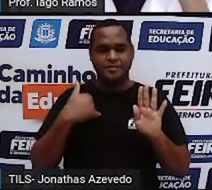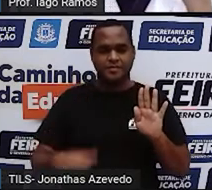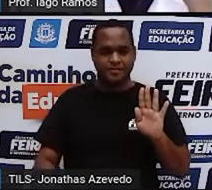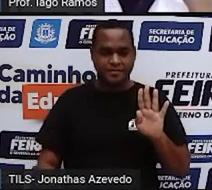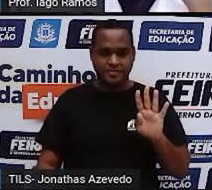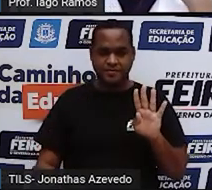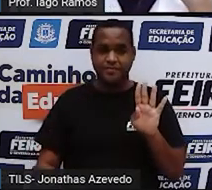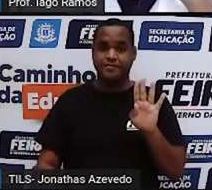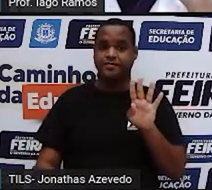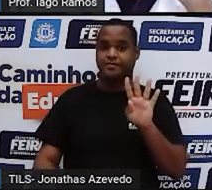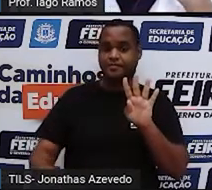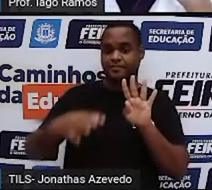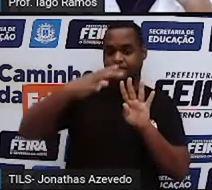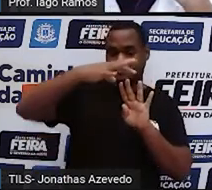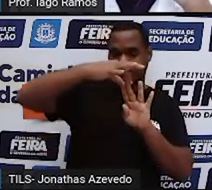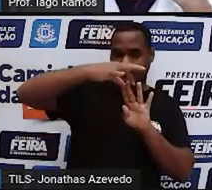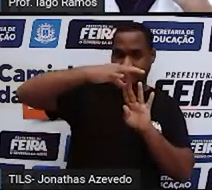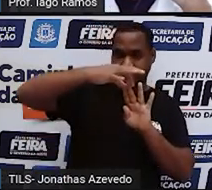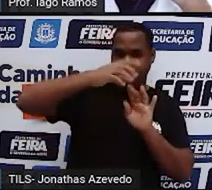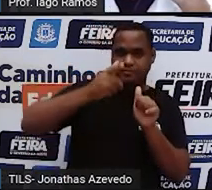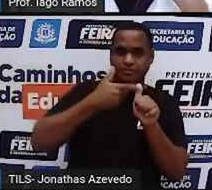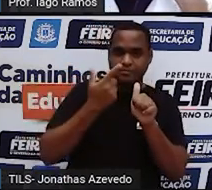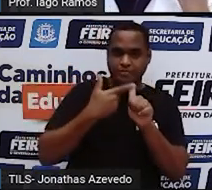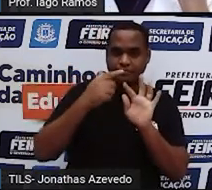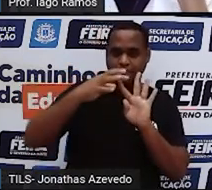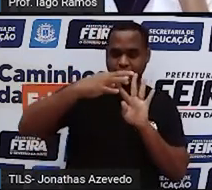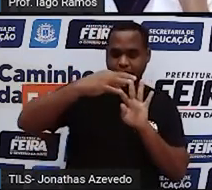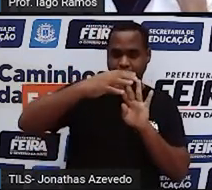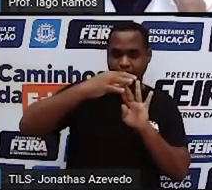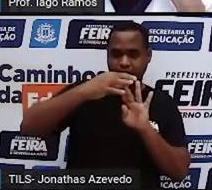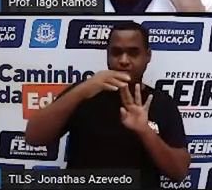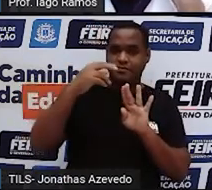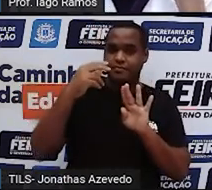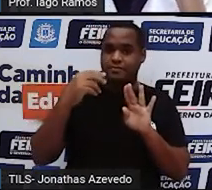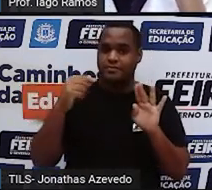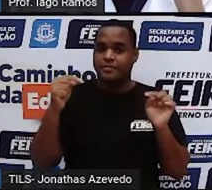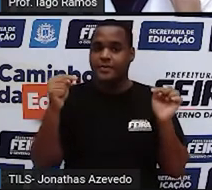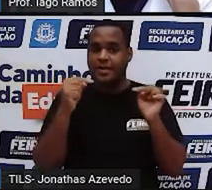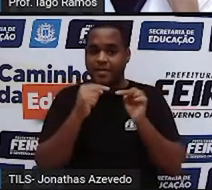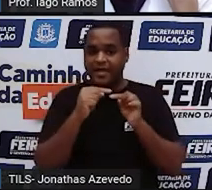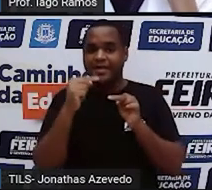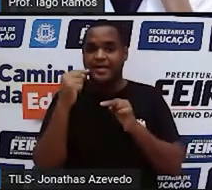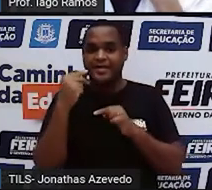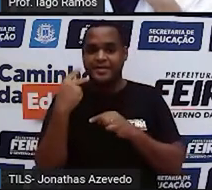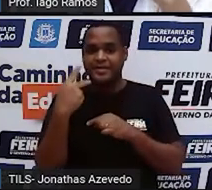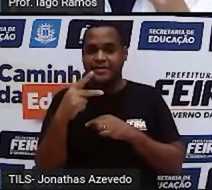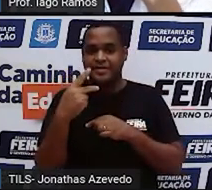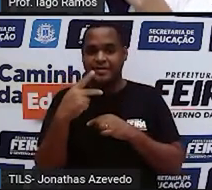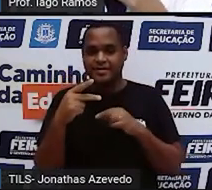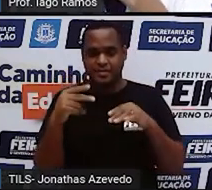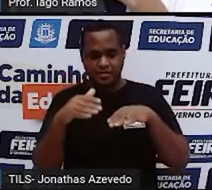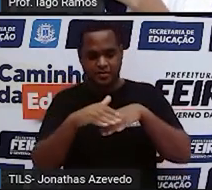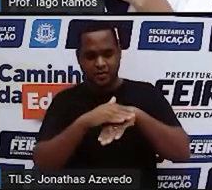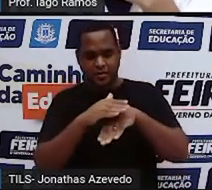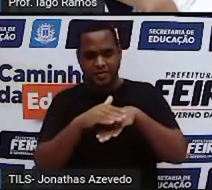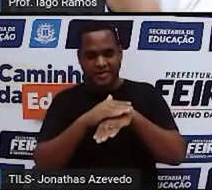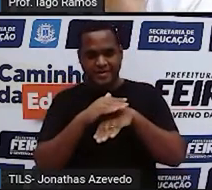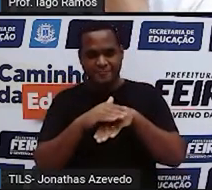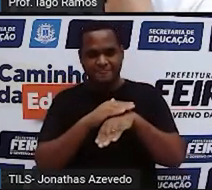Os dois primeiros algarismos desse número formam o número do seu calçado.